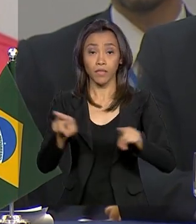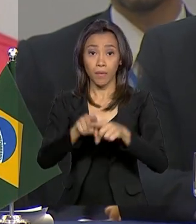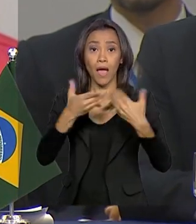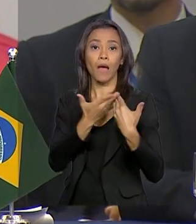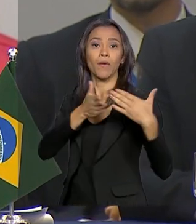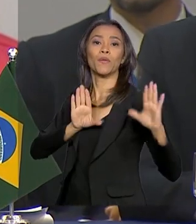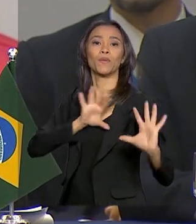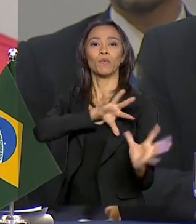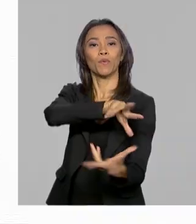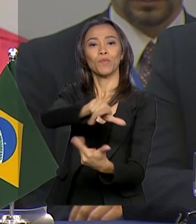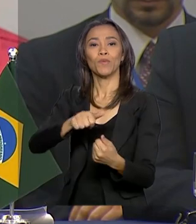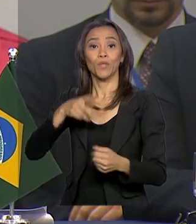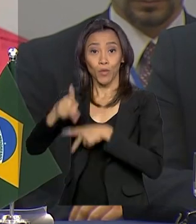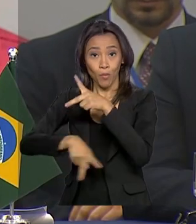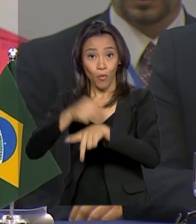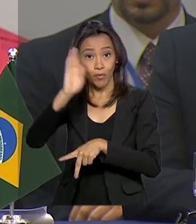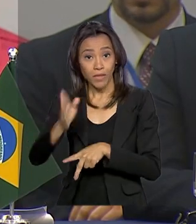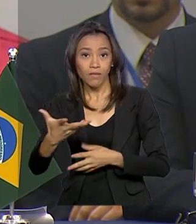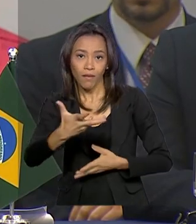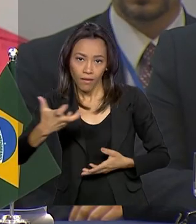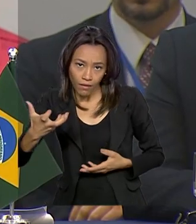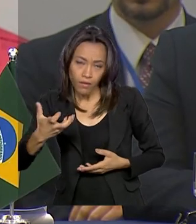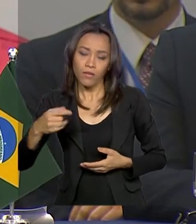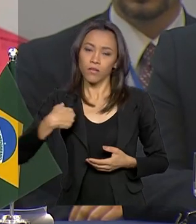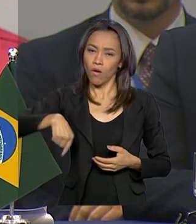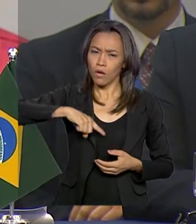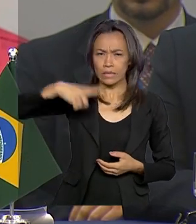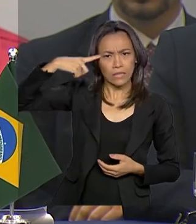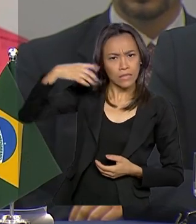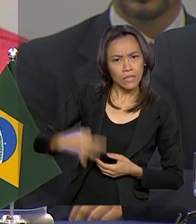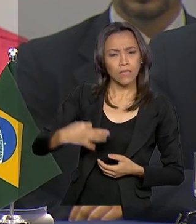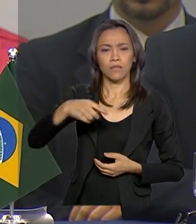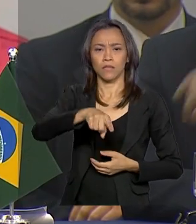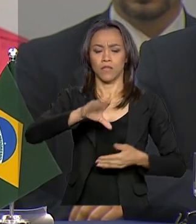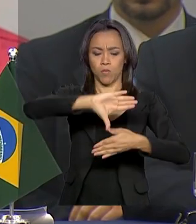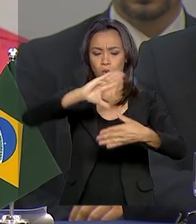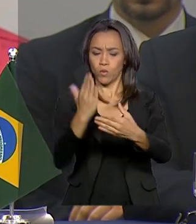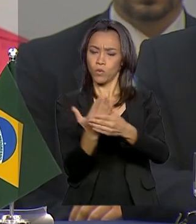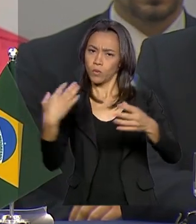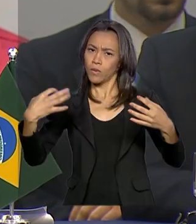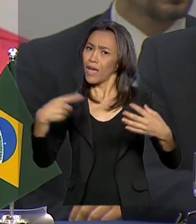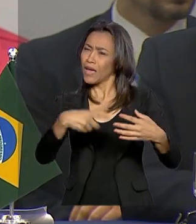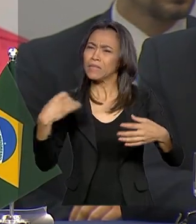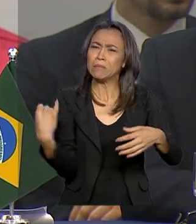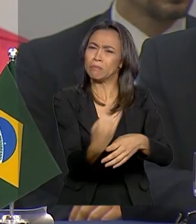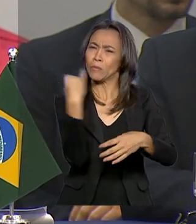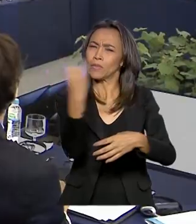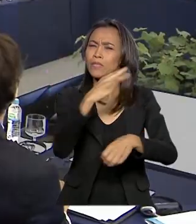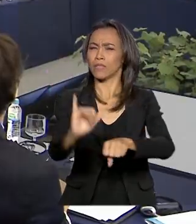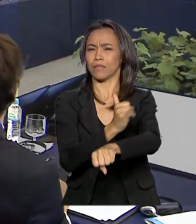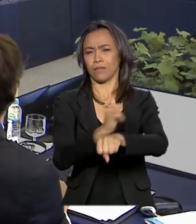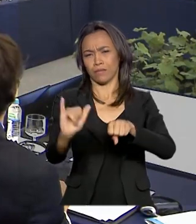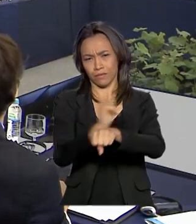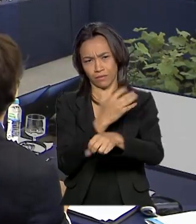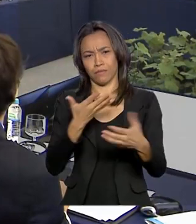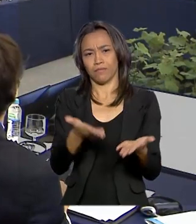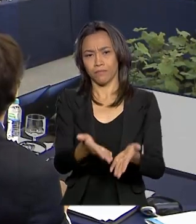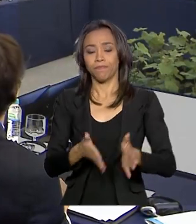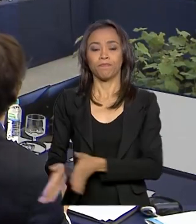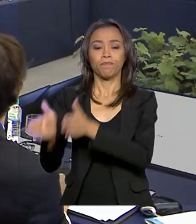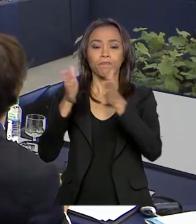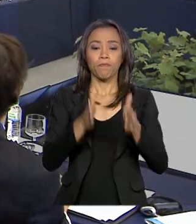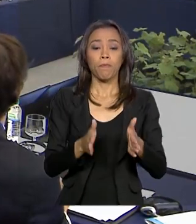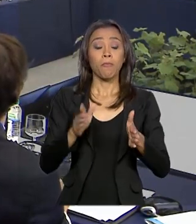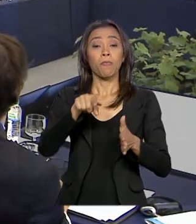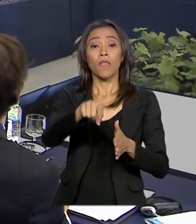mundo que os brasileiros desejam. Estamos convictos de que o Mercosul é parte fundamental desse novo projeto de nação. Araújo também falou